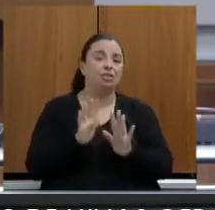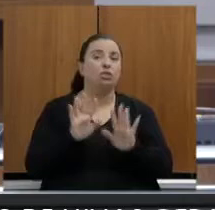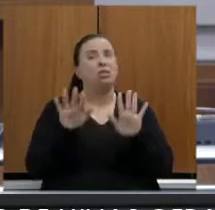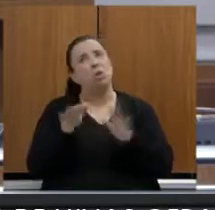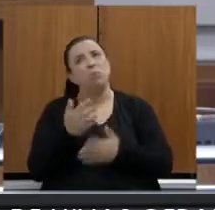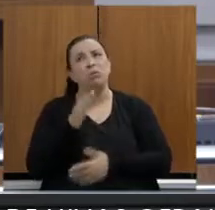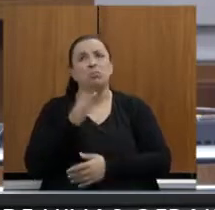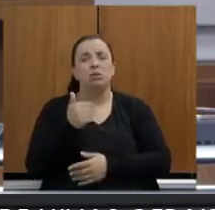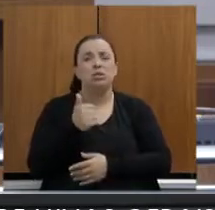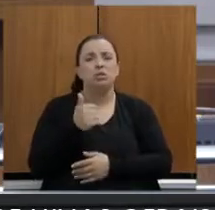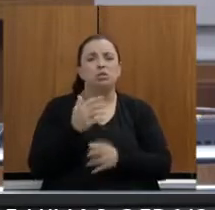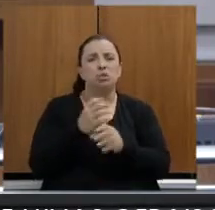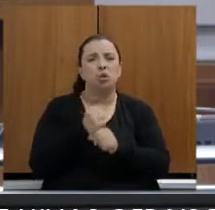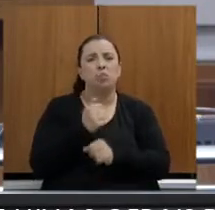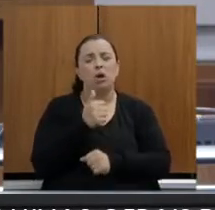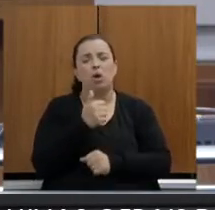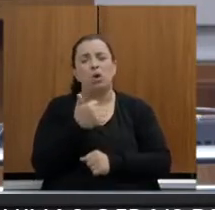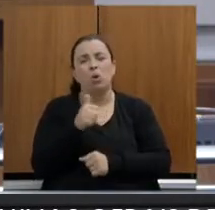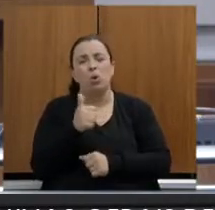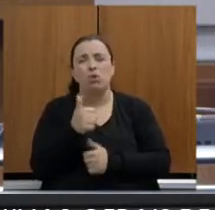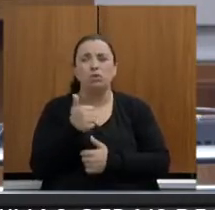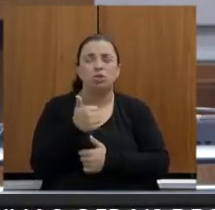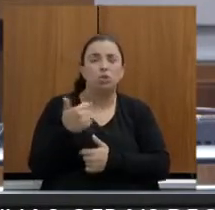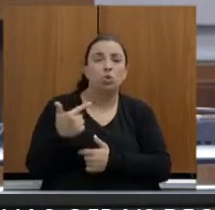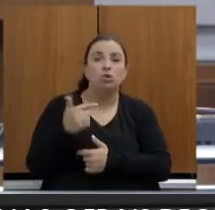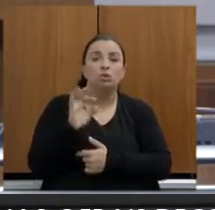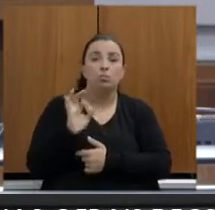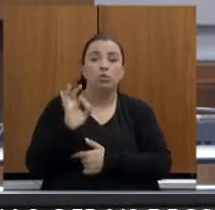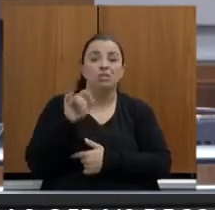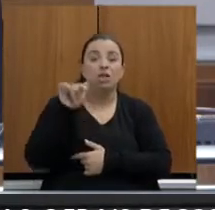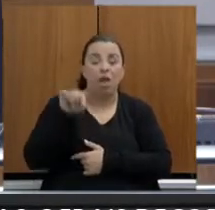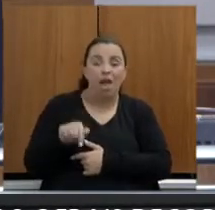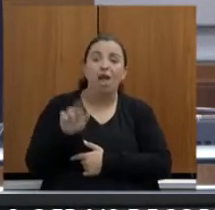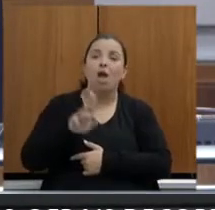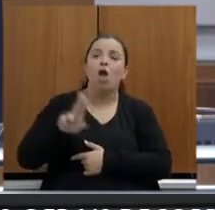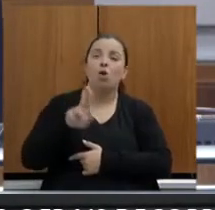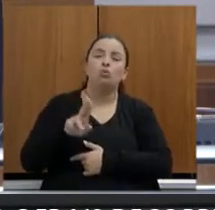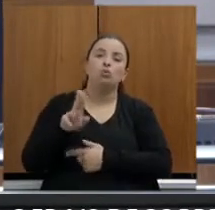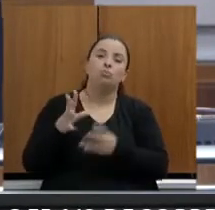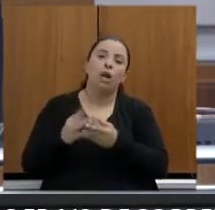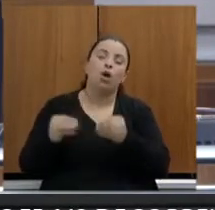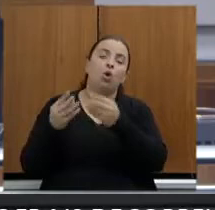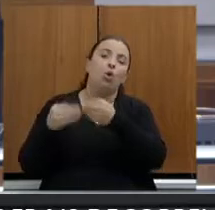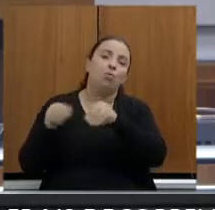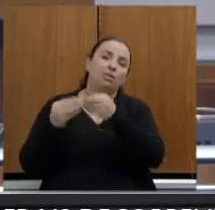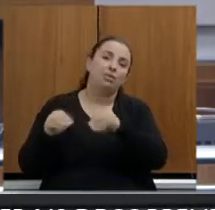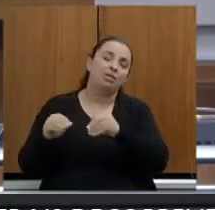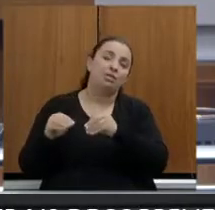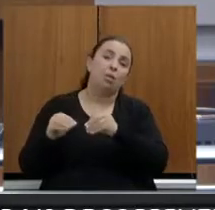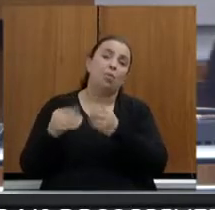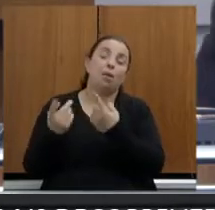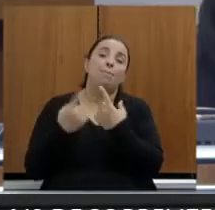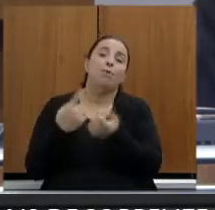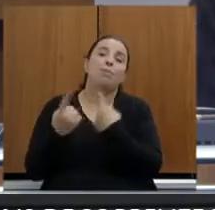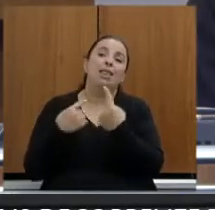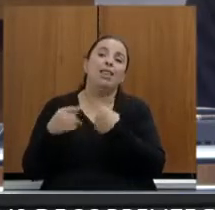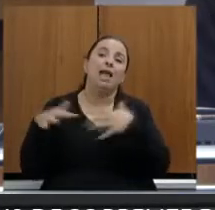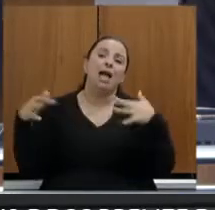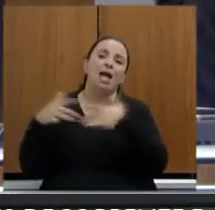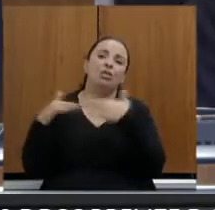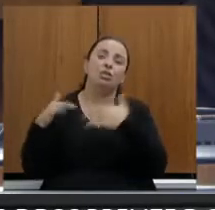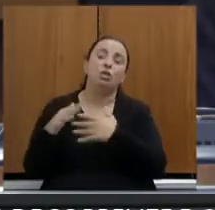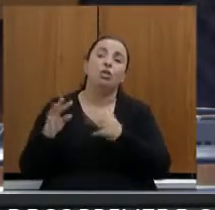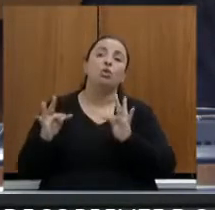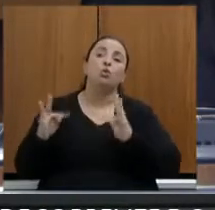11%, mais ou menos, não Luiz? Que é compensação para a mobilidade em todo o Estado. Então, é disso que vamos